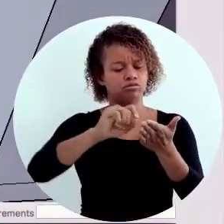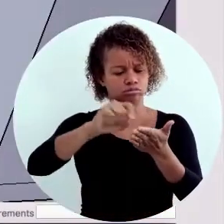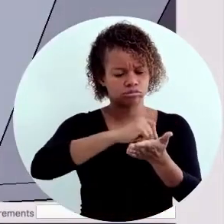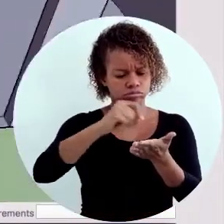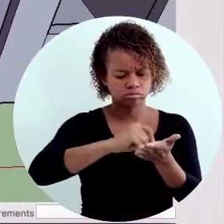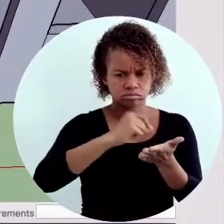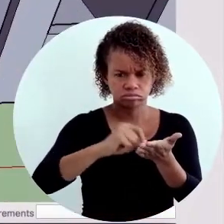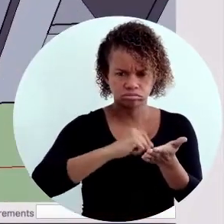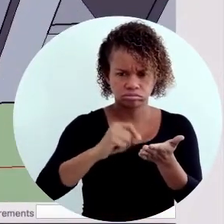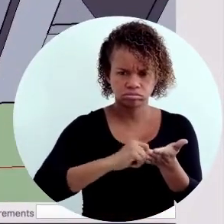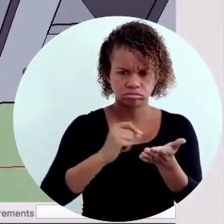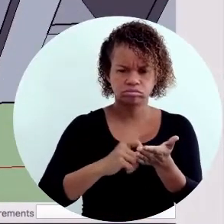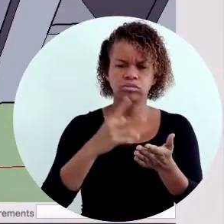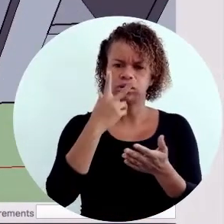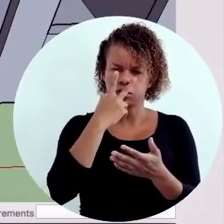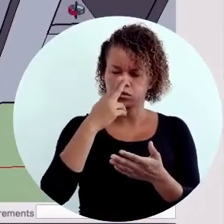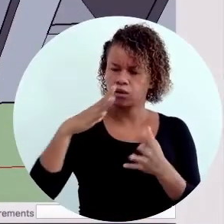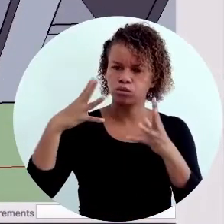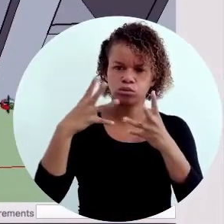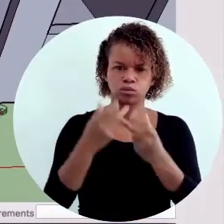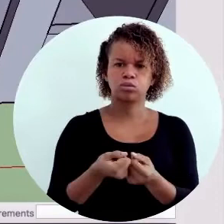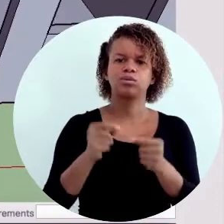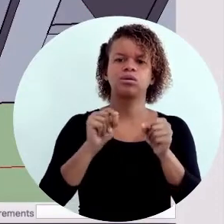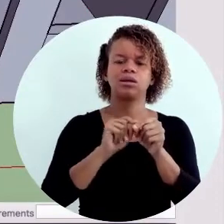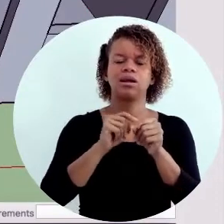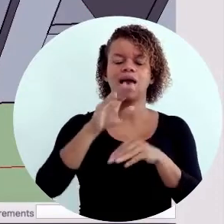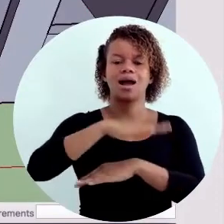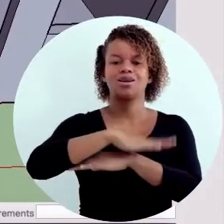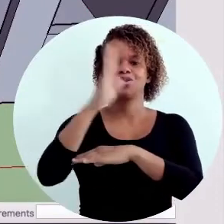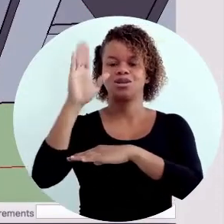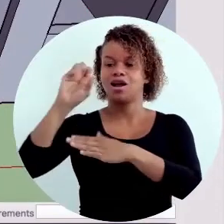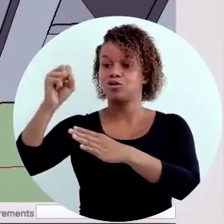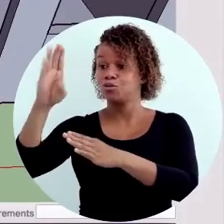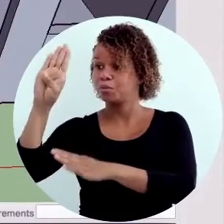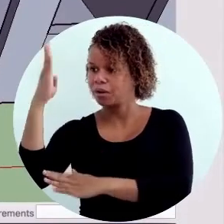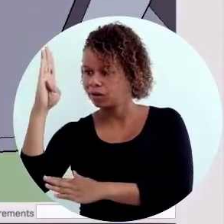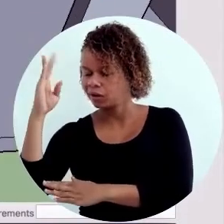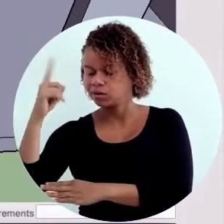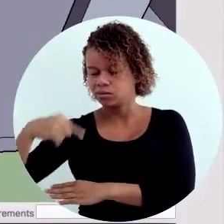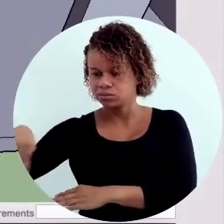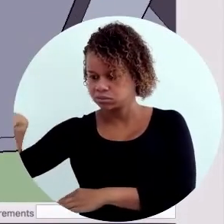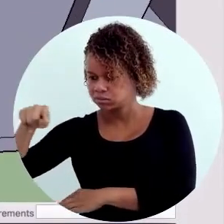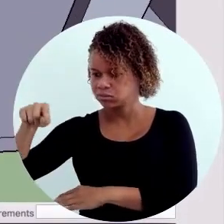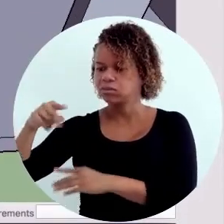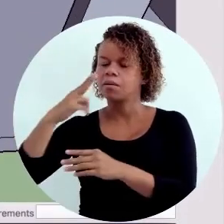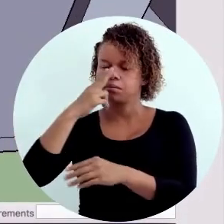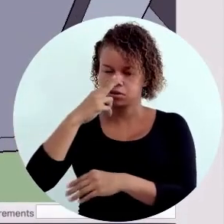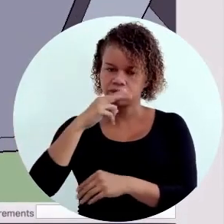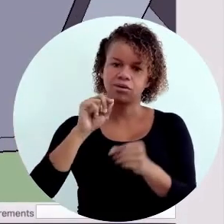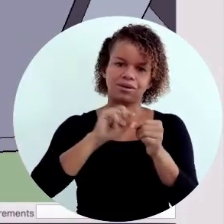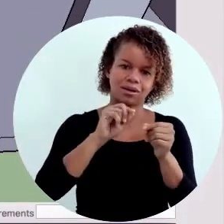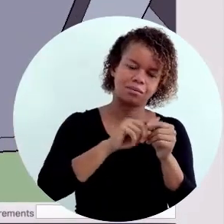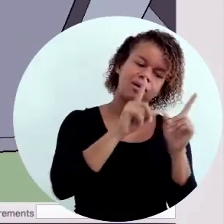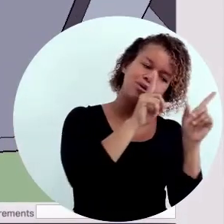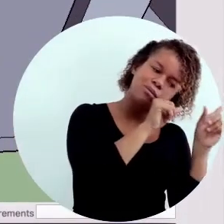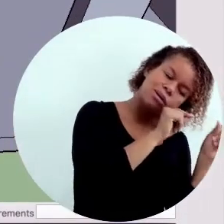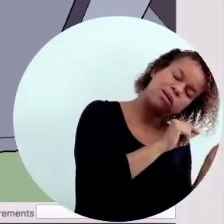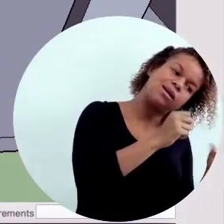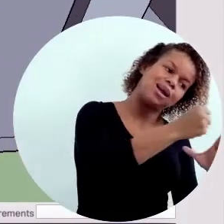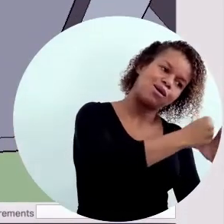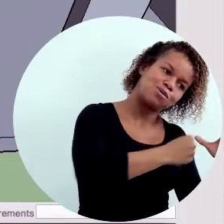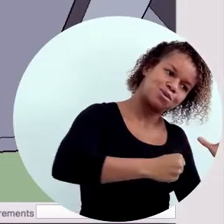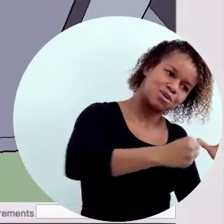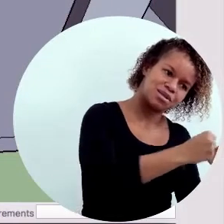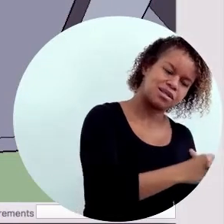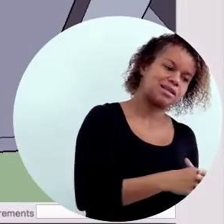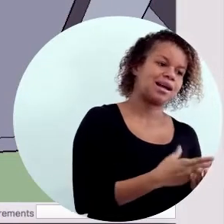No caderno, vocês vão notar que eu tinha feito o peitoril. Da janela do banheiro. Da mesma forma que eu fiz